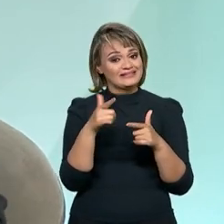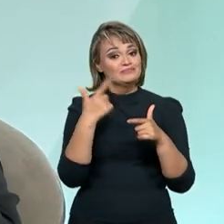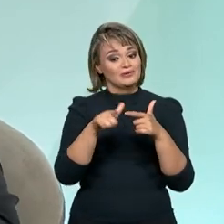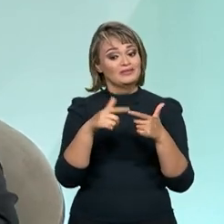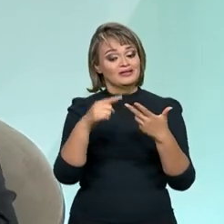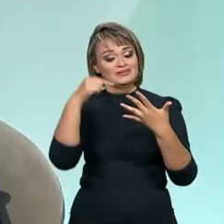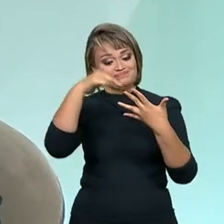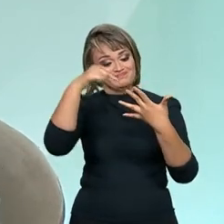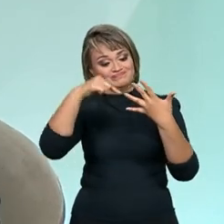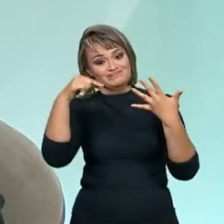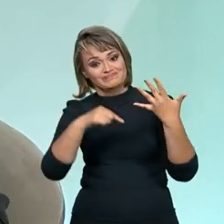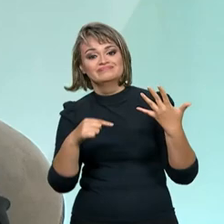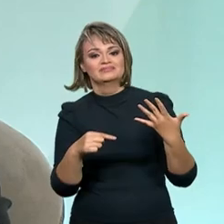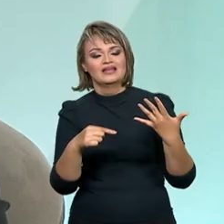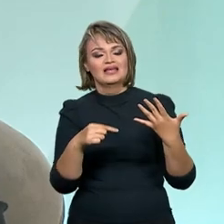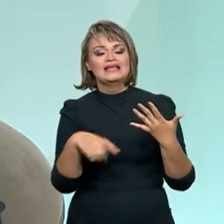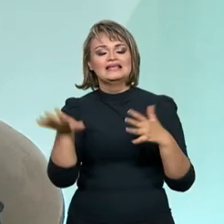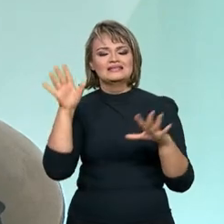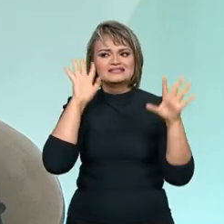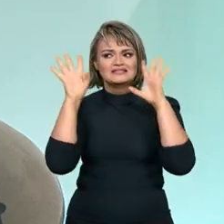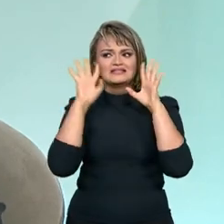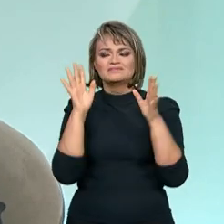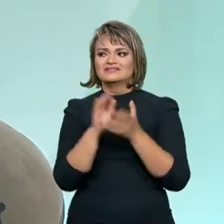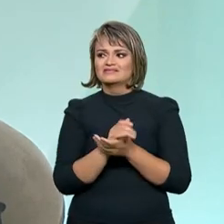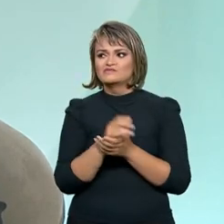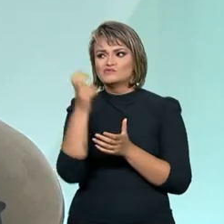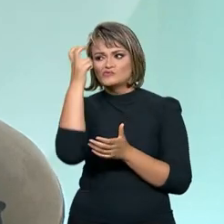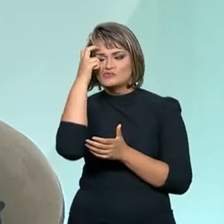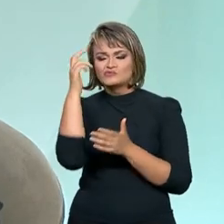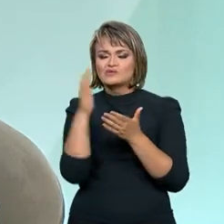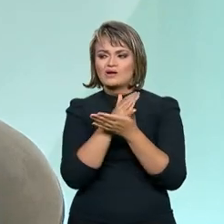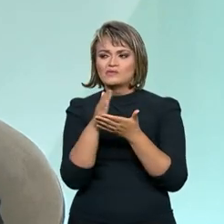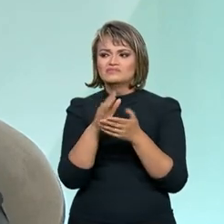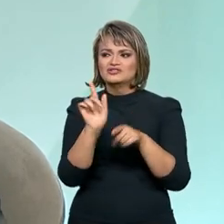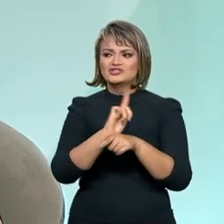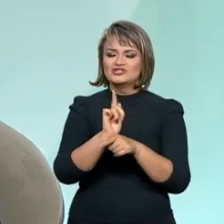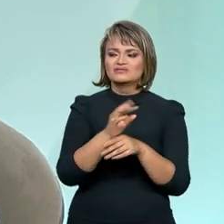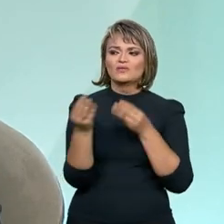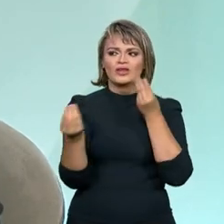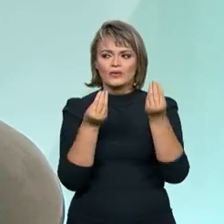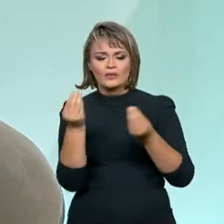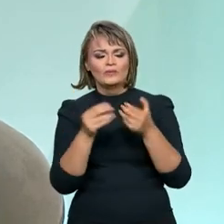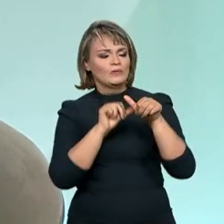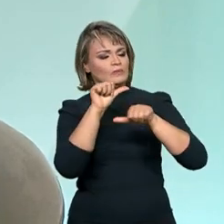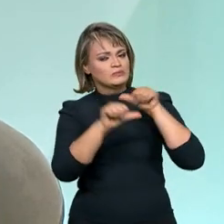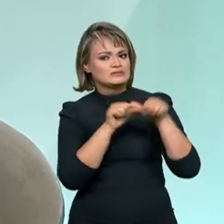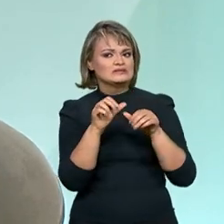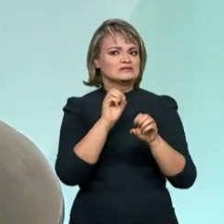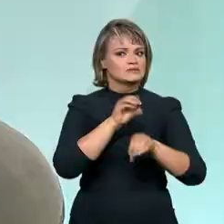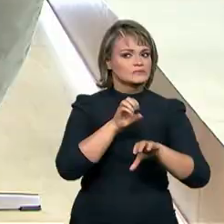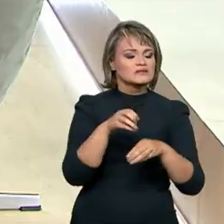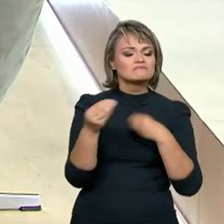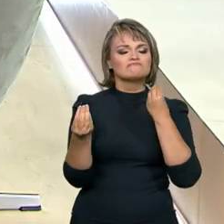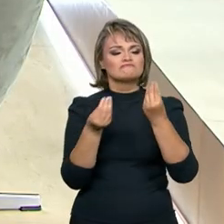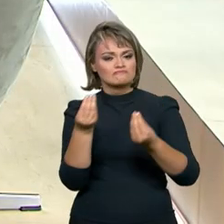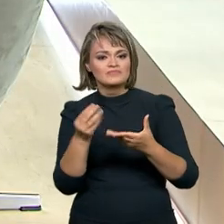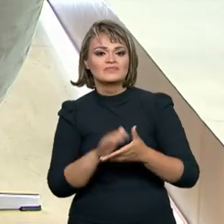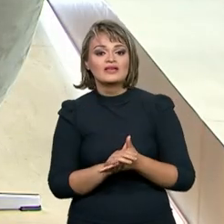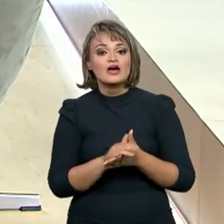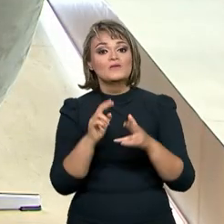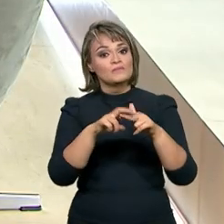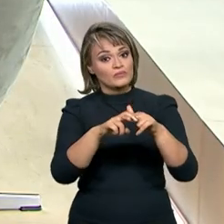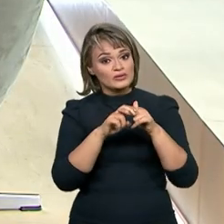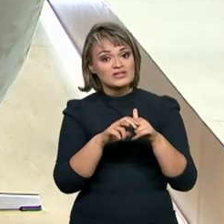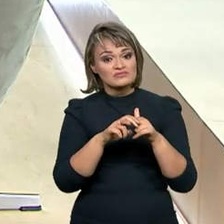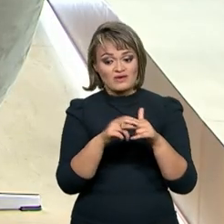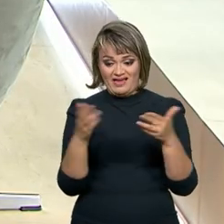estruturantes, que nos levam a repensar algumas culturas de gestão pública, algumas mudanças de educação, por isso também ela